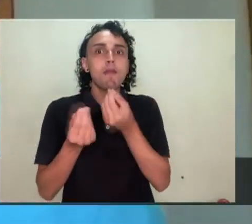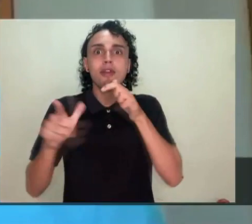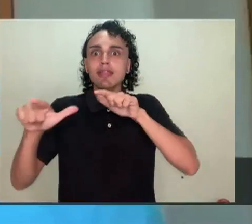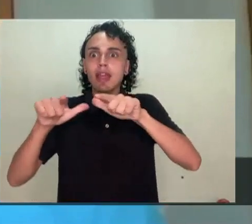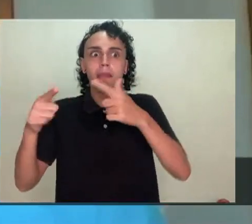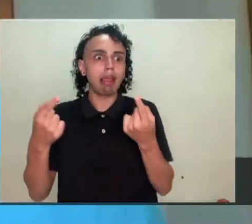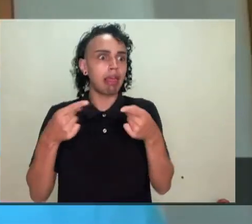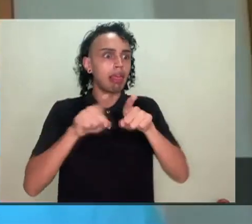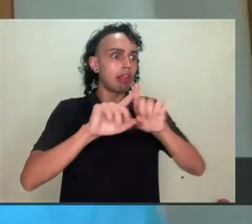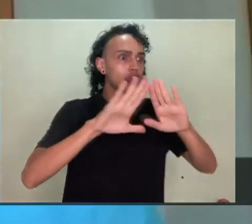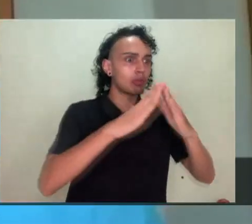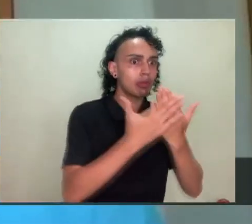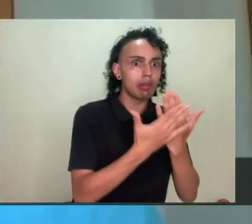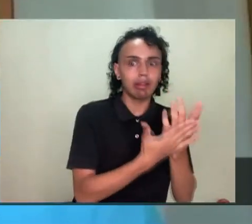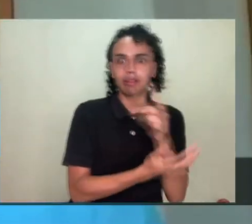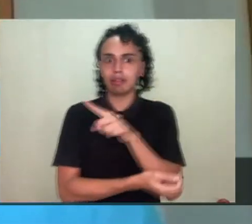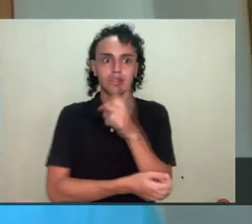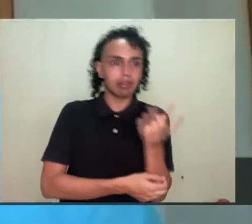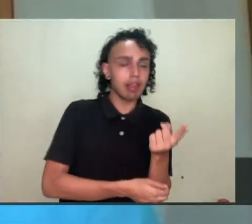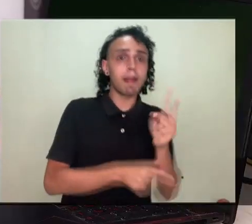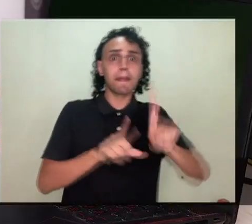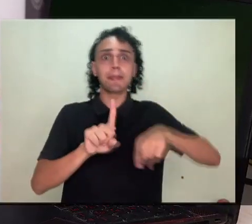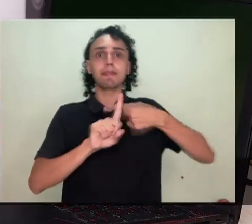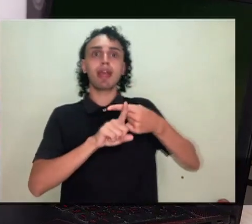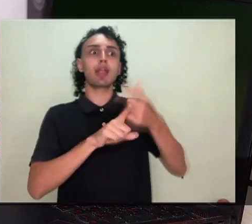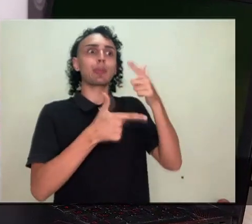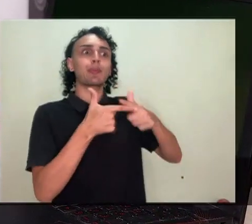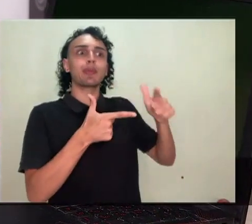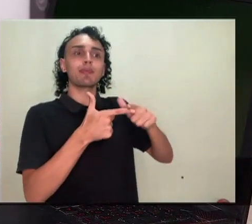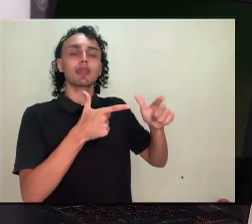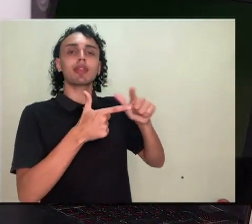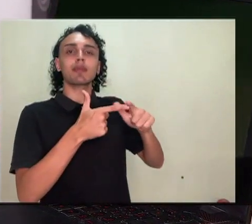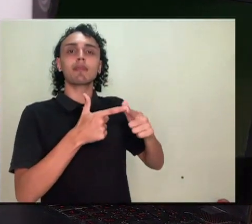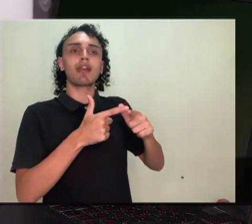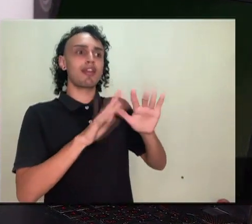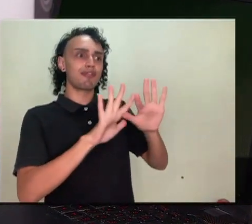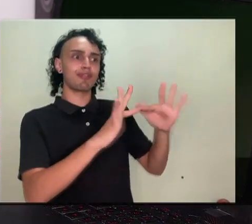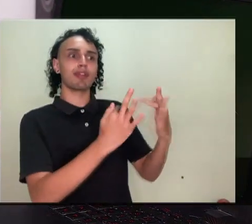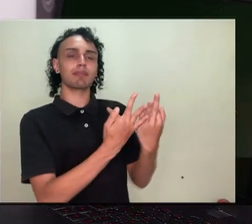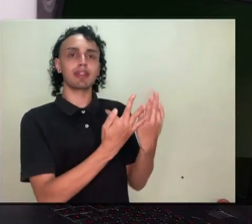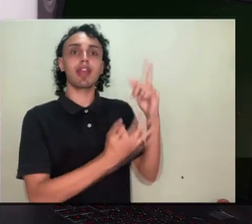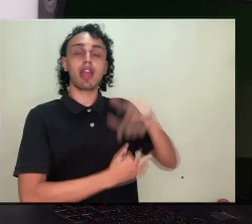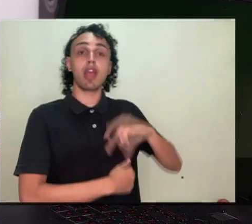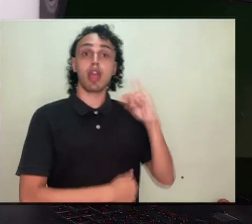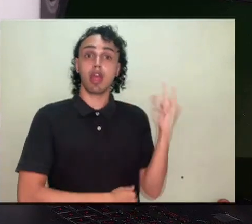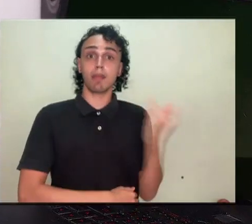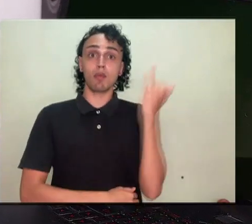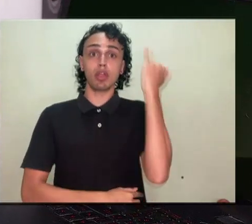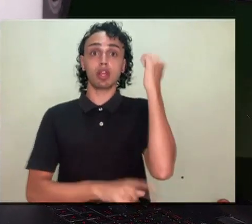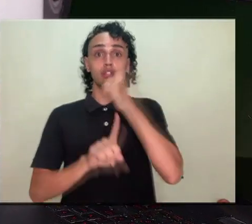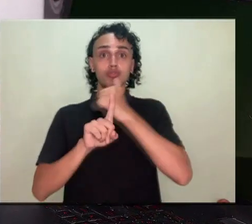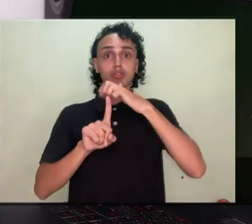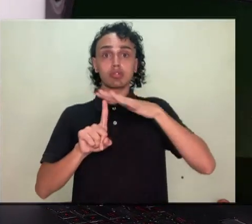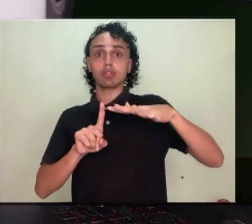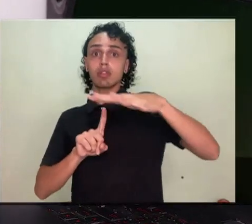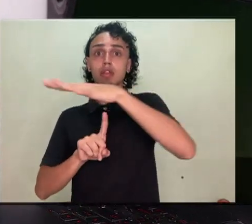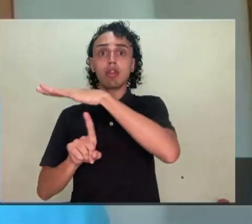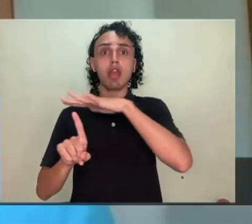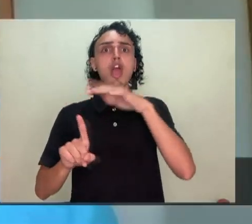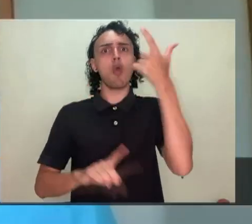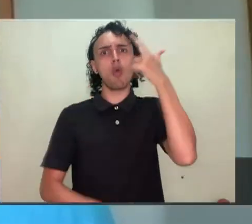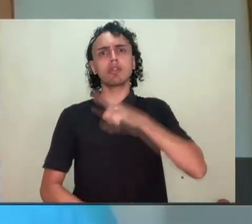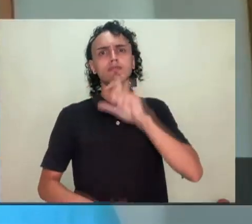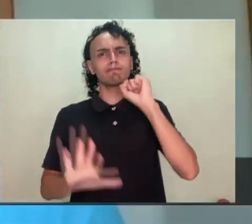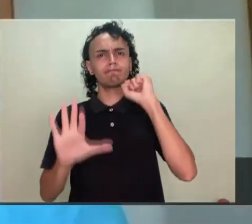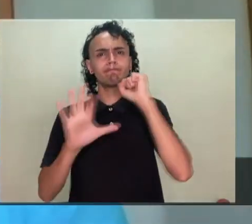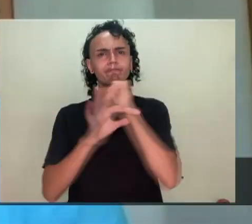infraestrutura de consigação do trabalho e estudo, né? Portanto, esse tripé, né? Trabalho, estudo e vida familiar seria importante ter uma infraestrutura